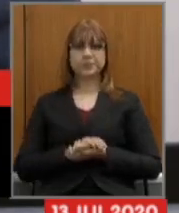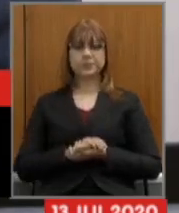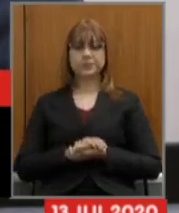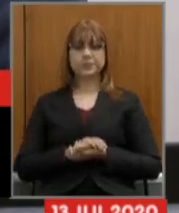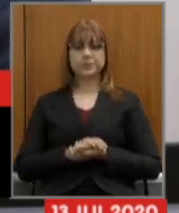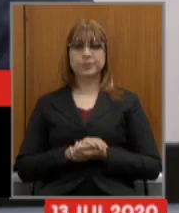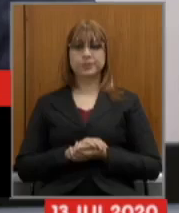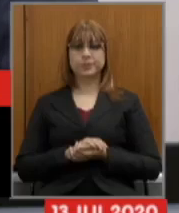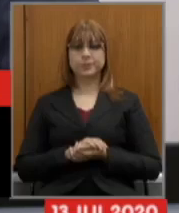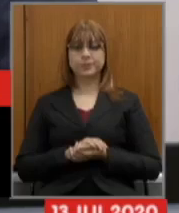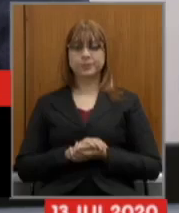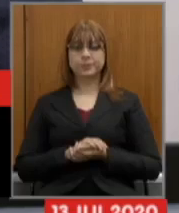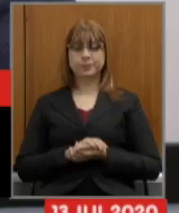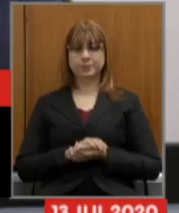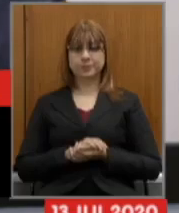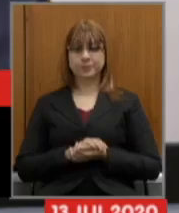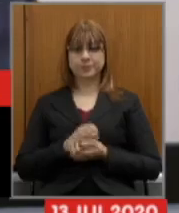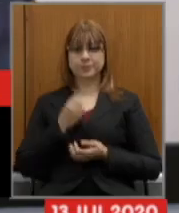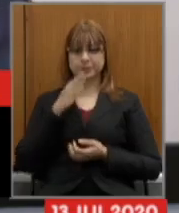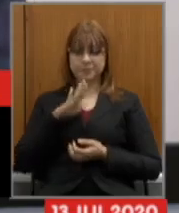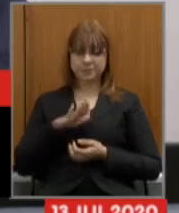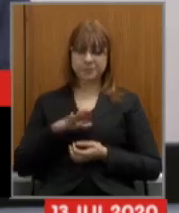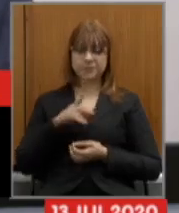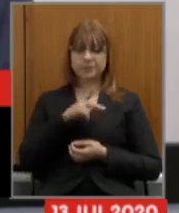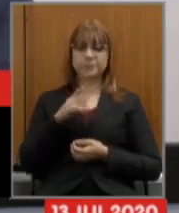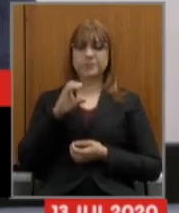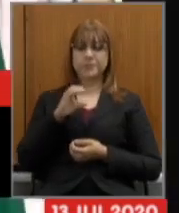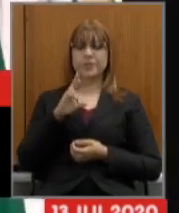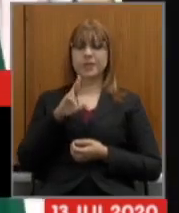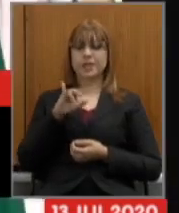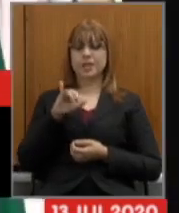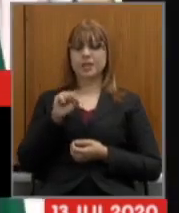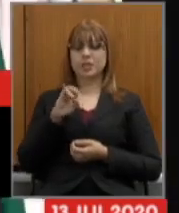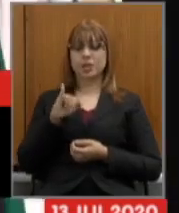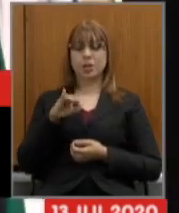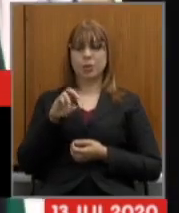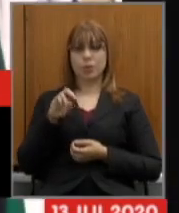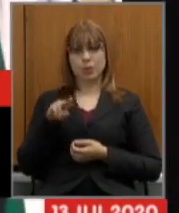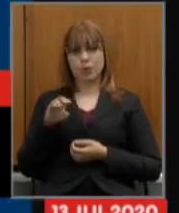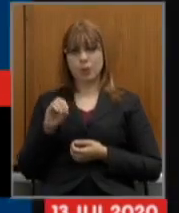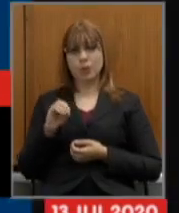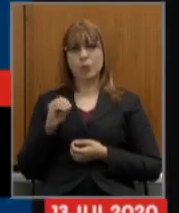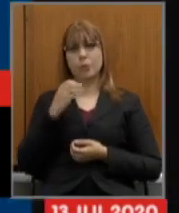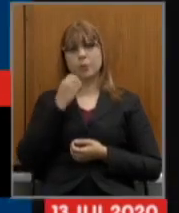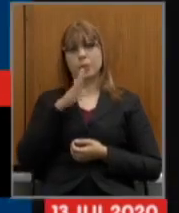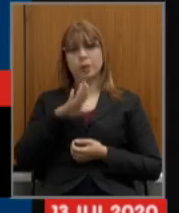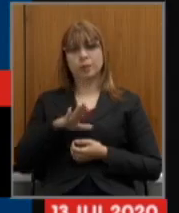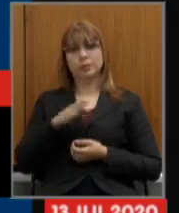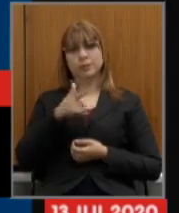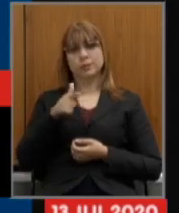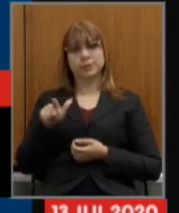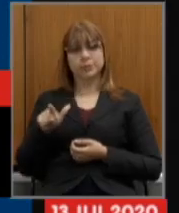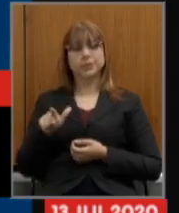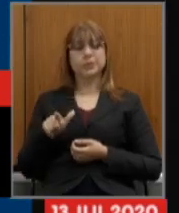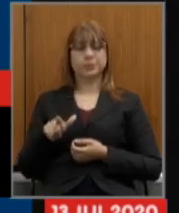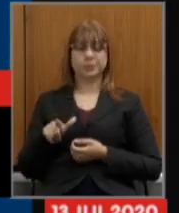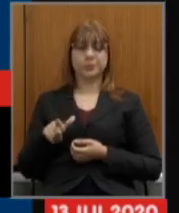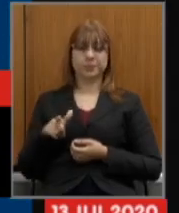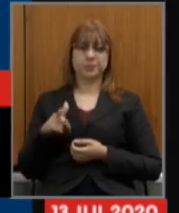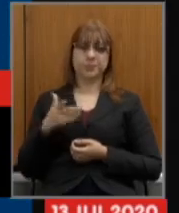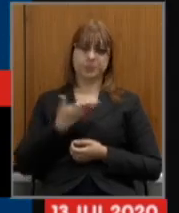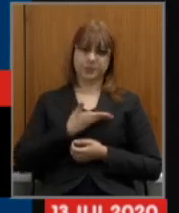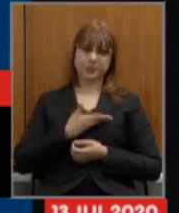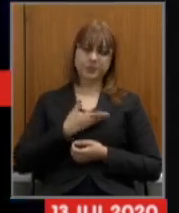boa tarde presidente cristiano boa tarde os colegas deputados que estão assistindo boa